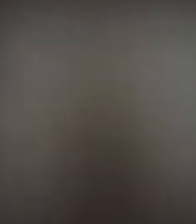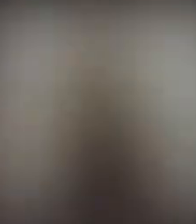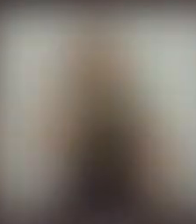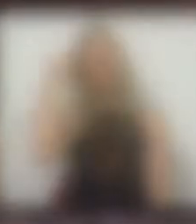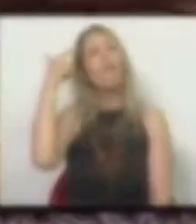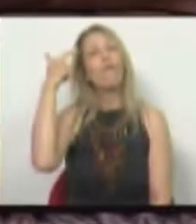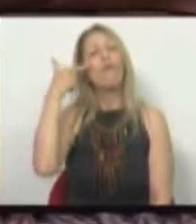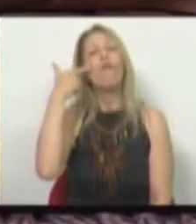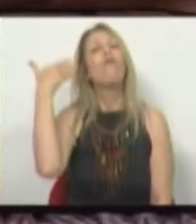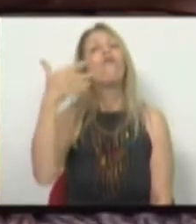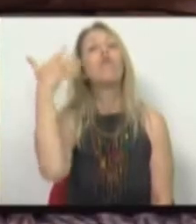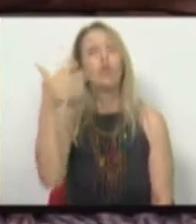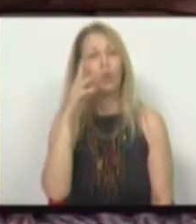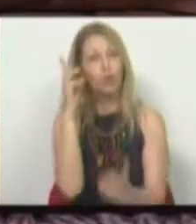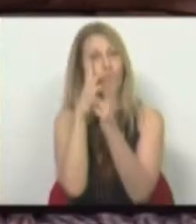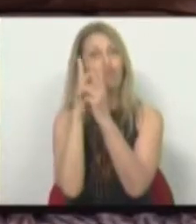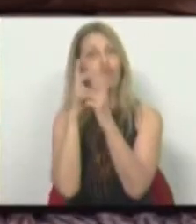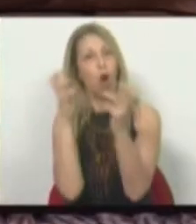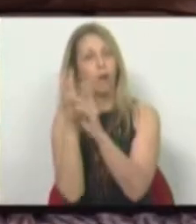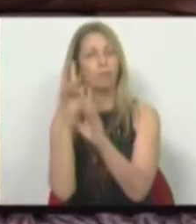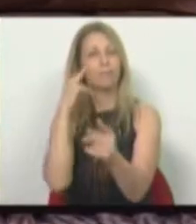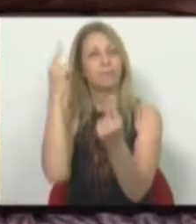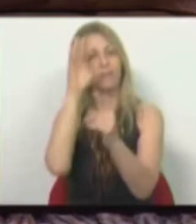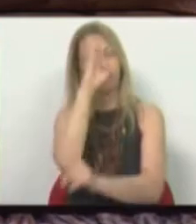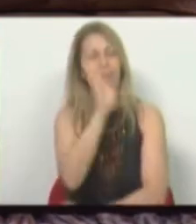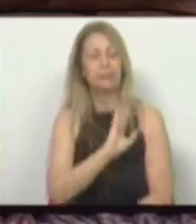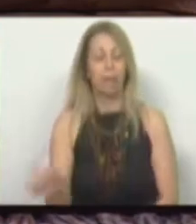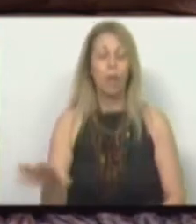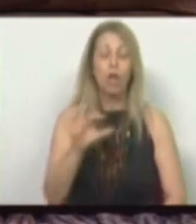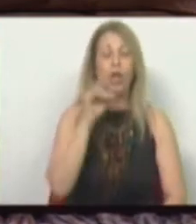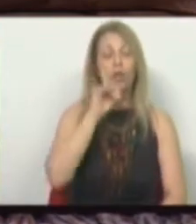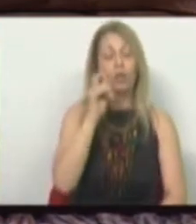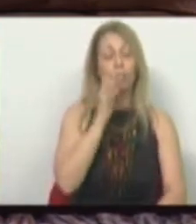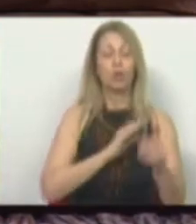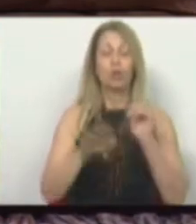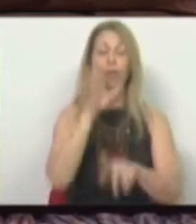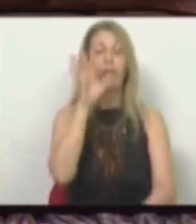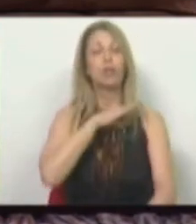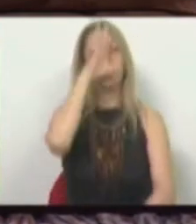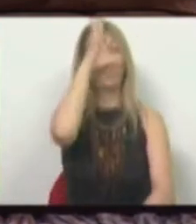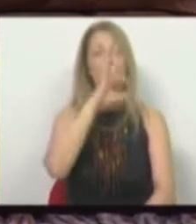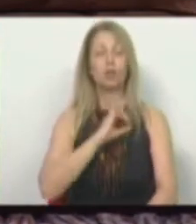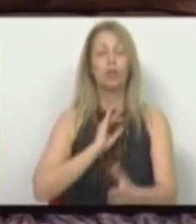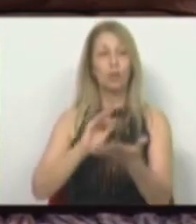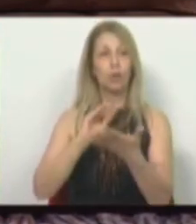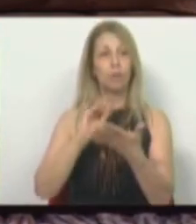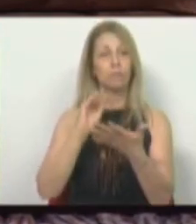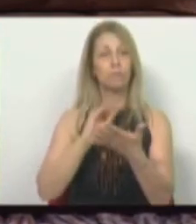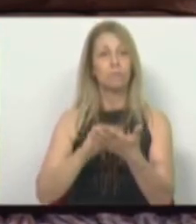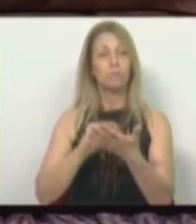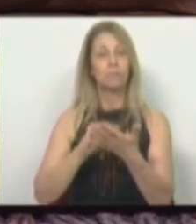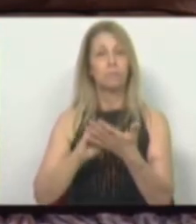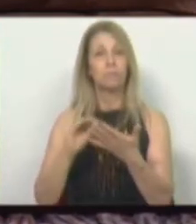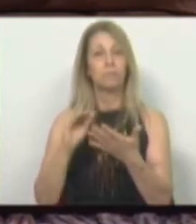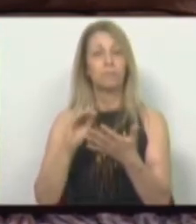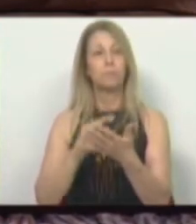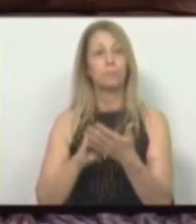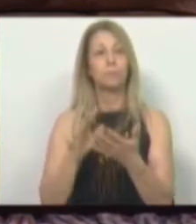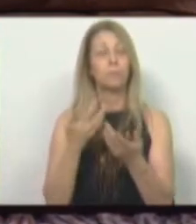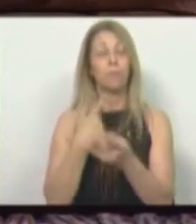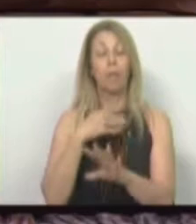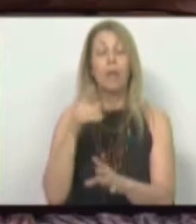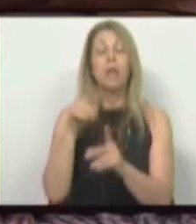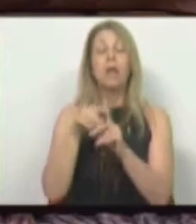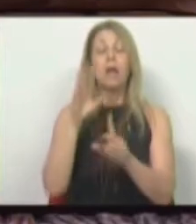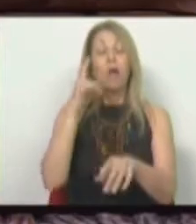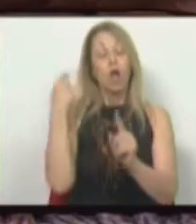Srs. Sras. Deputadas, Srs. Ministras, Srs. Secretário de Estado. A luta pelas 40 horas de trabalho, pelo direito ao